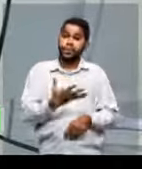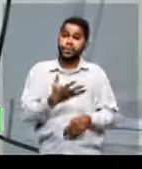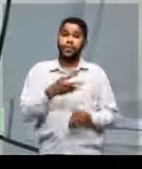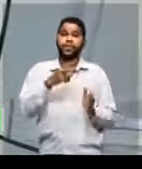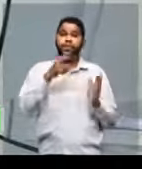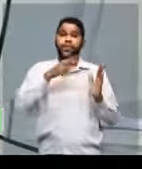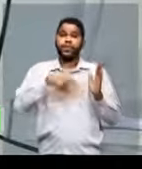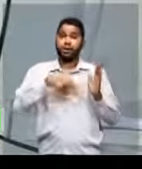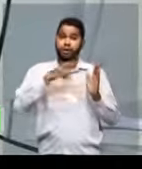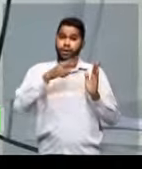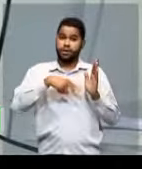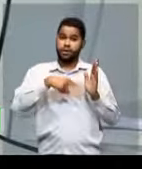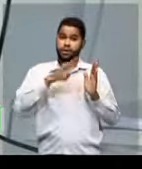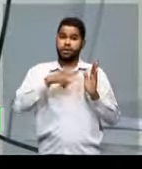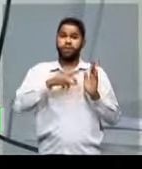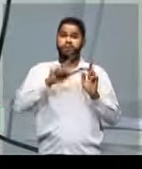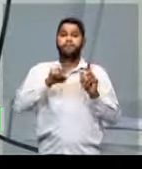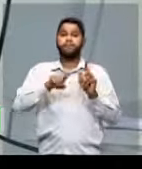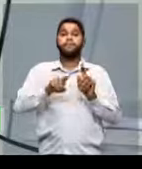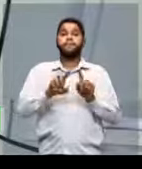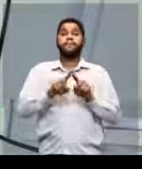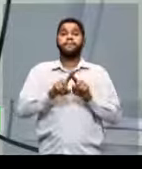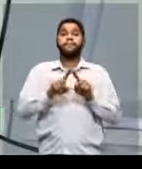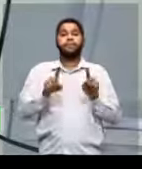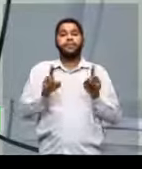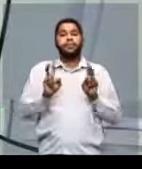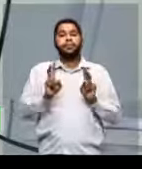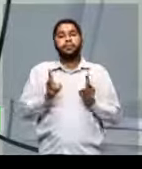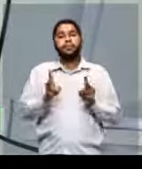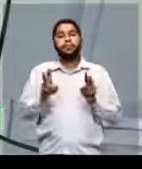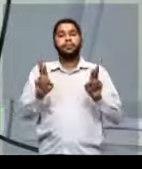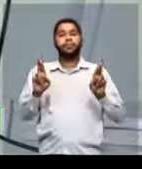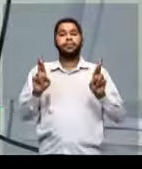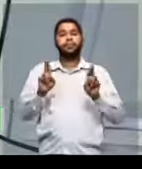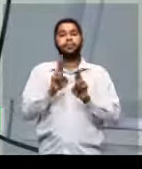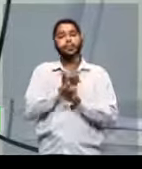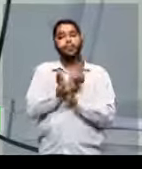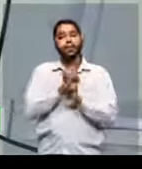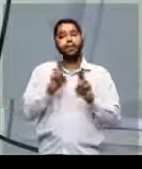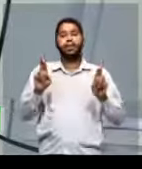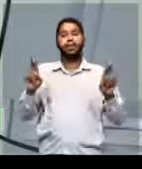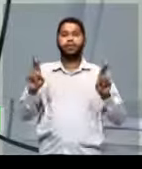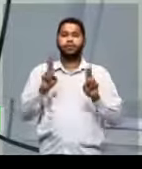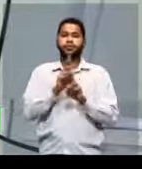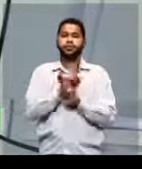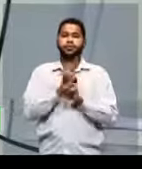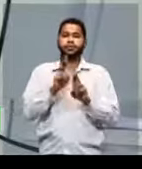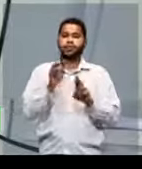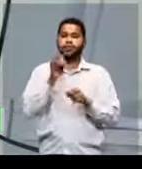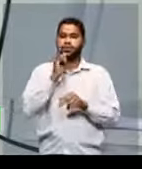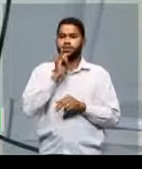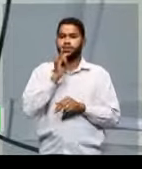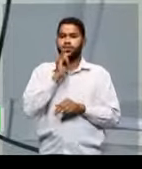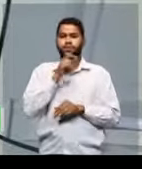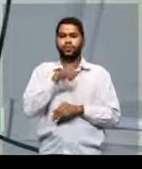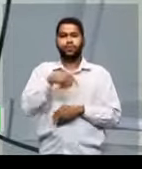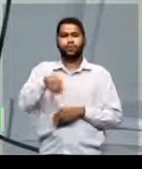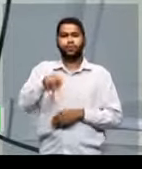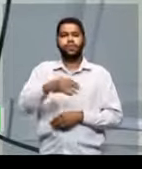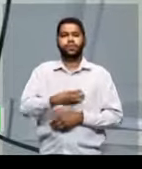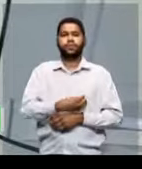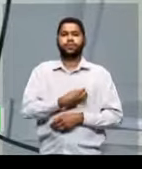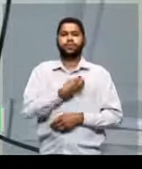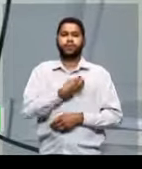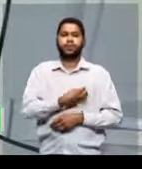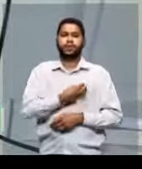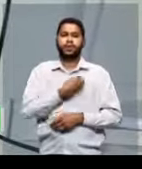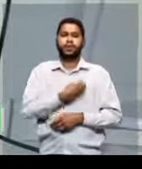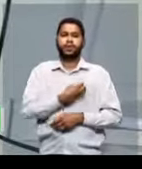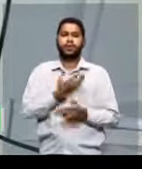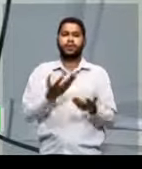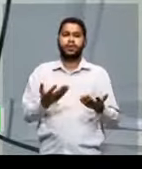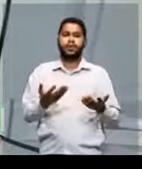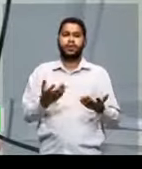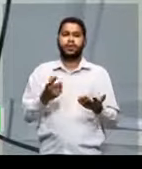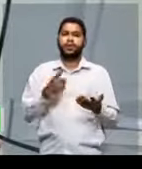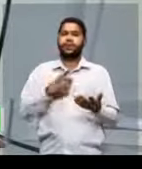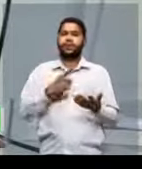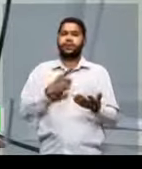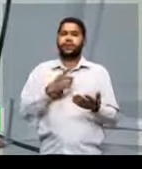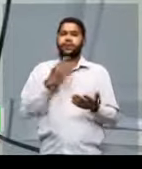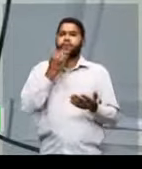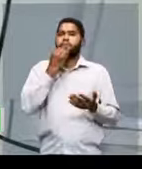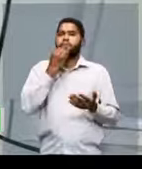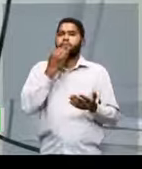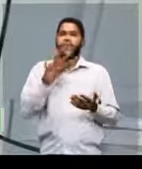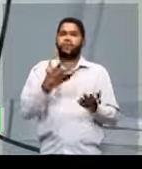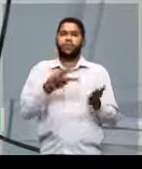leitura, mas sempre fazendo a relação com o mundo que você vive. Ninguém tem uma boa